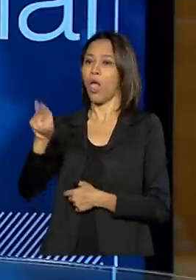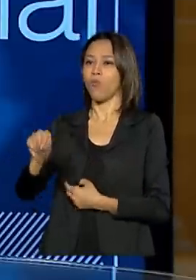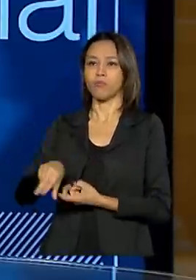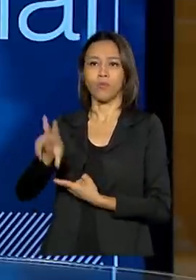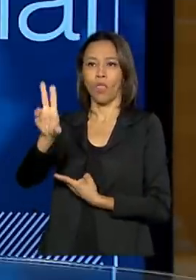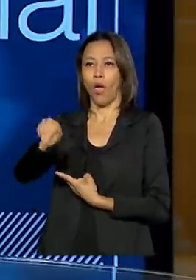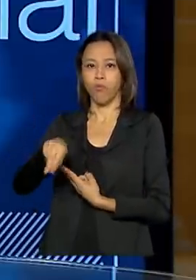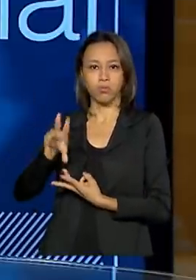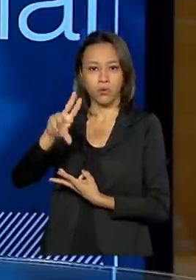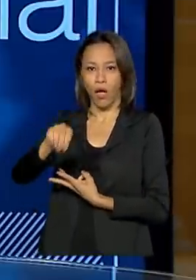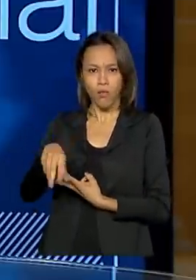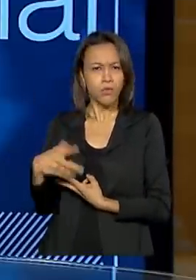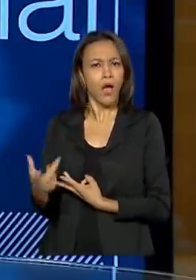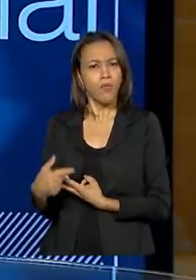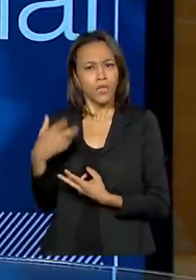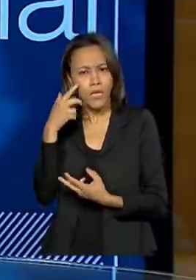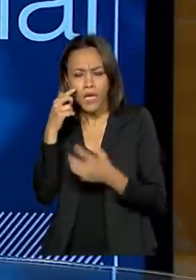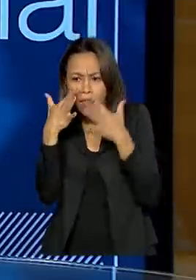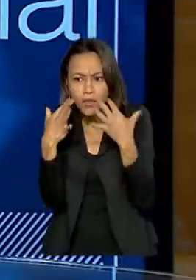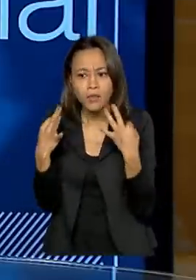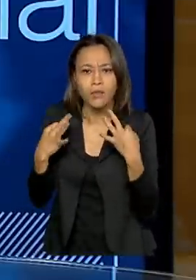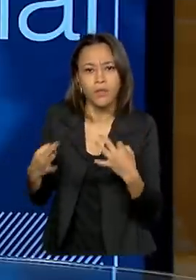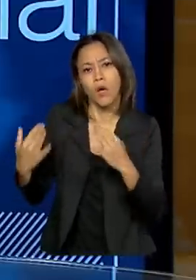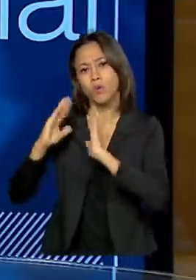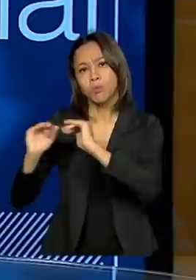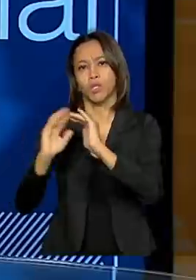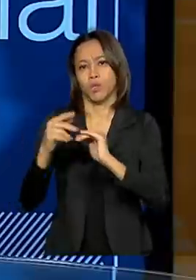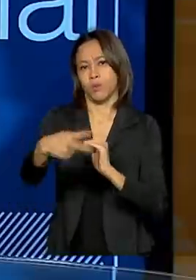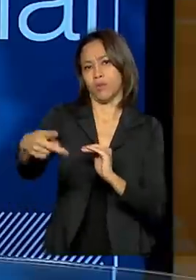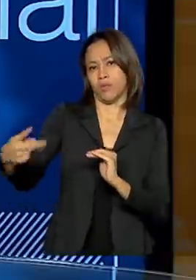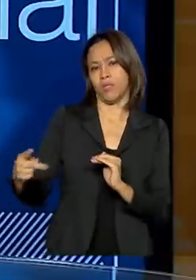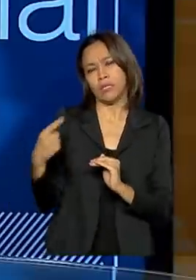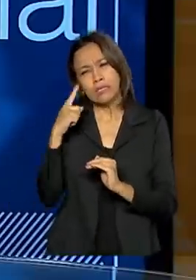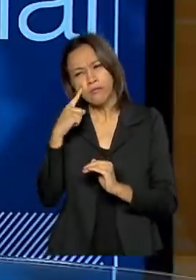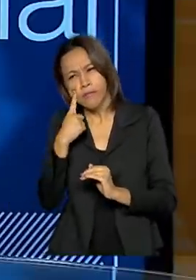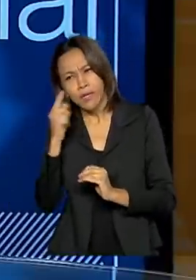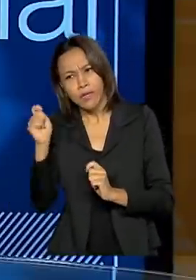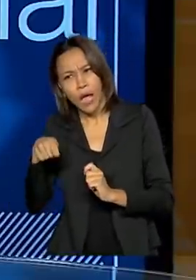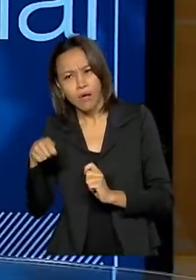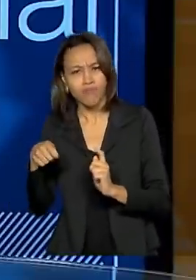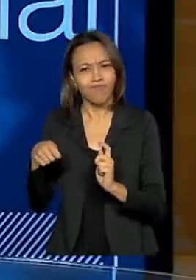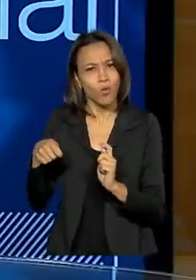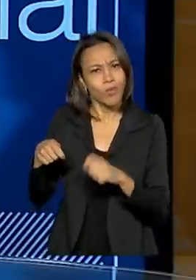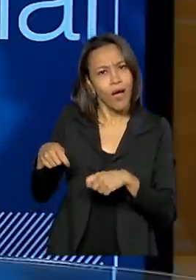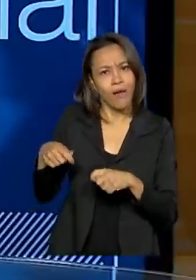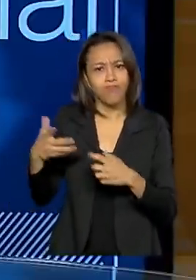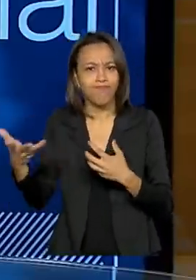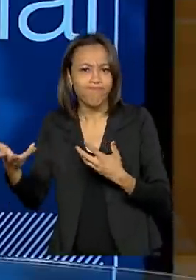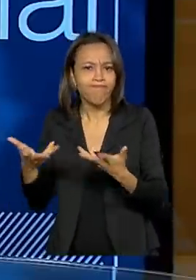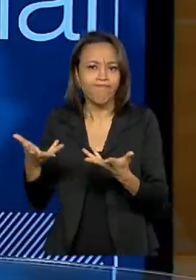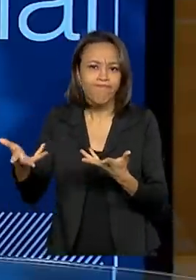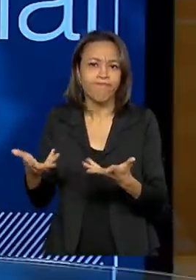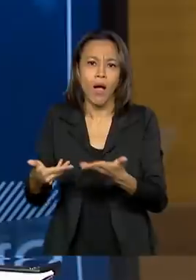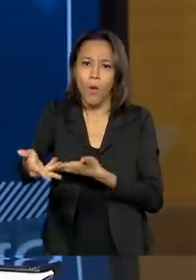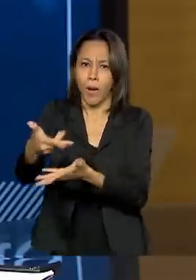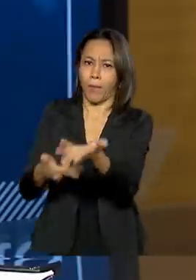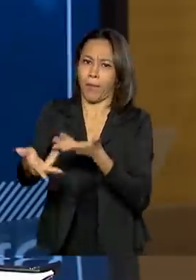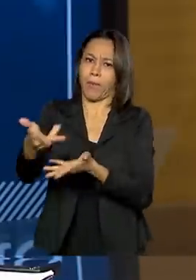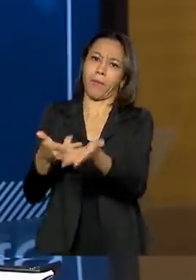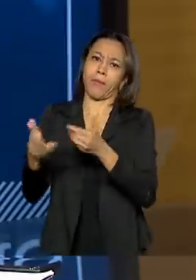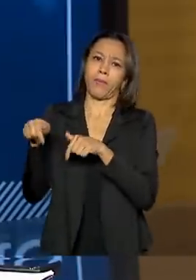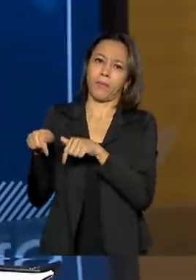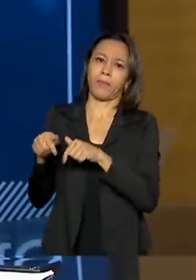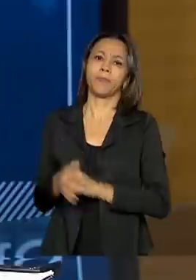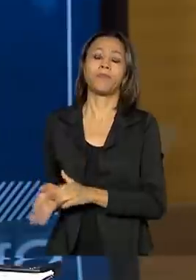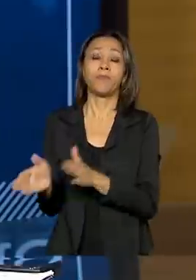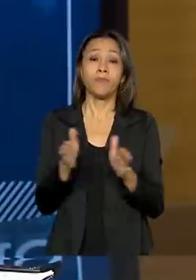capitalizar esses pedidos dos indígenas verificar o que é possível e conscientizá-lo, dar opções também ao indígena. Lembrando